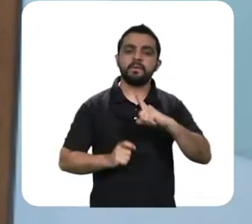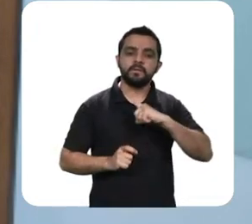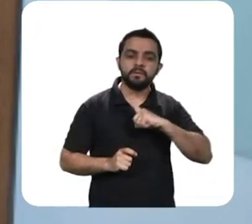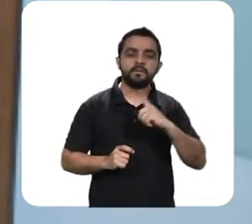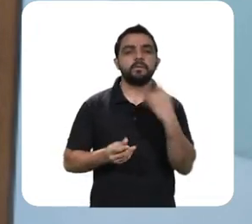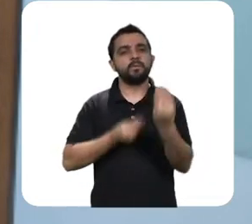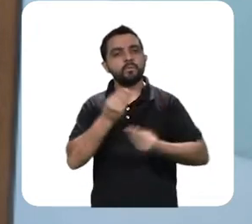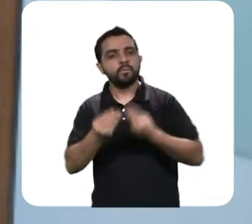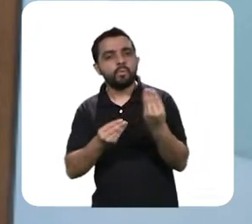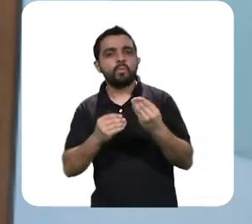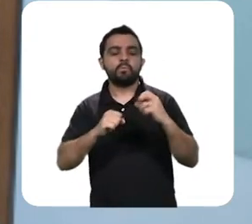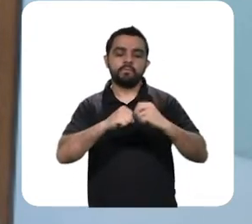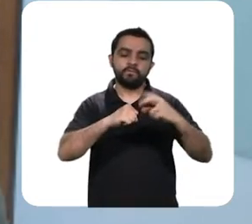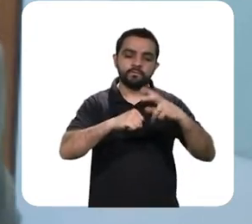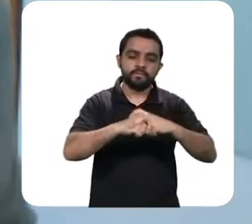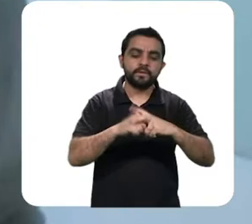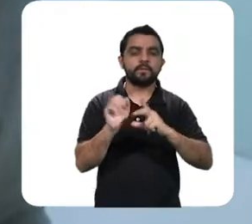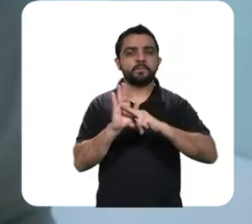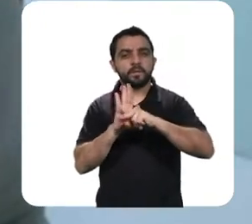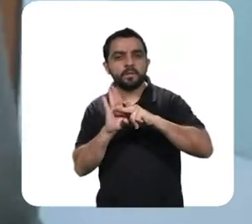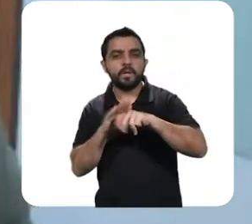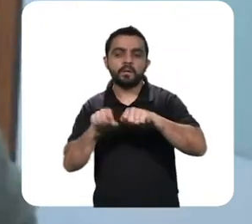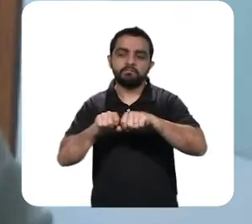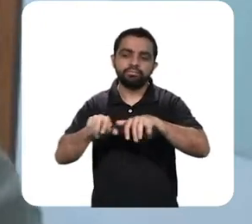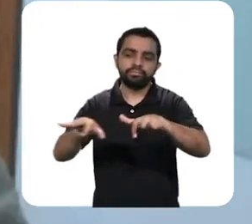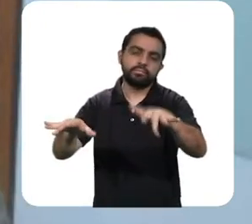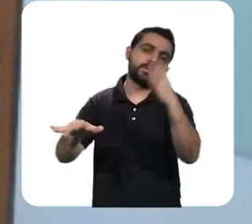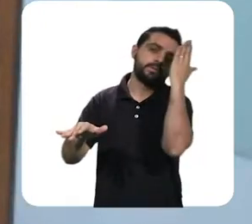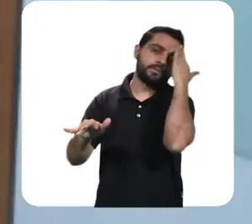de transmissão de vírus, bactérias protozoários e tal